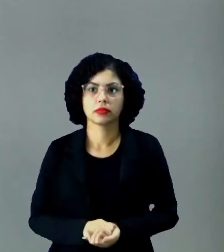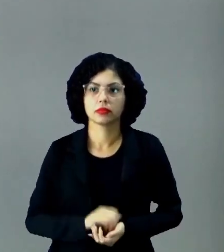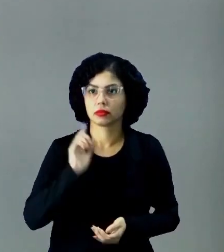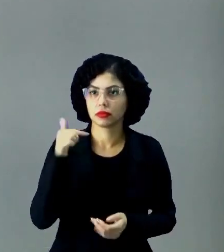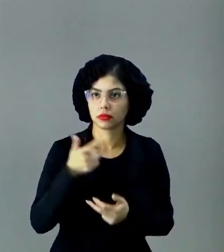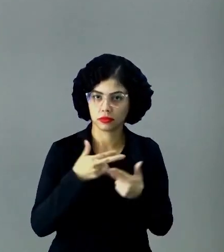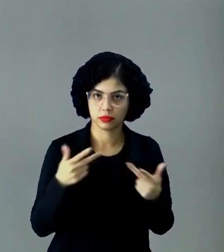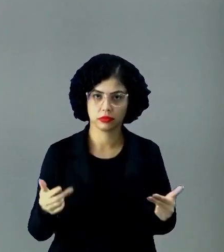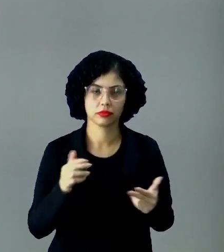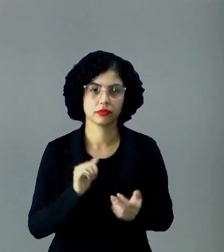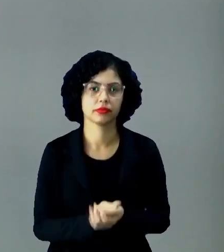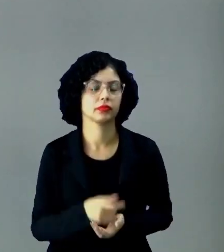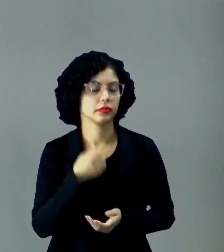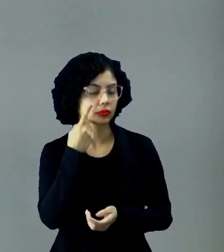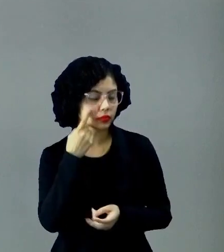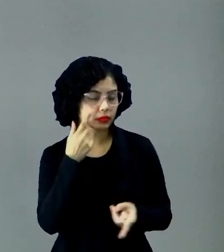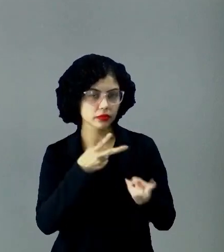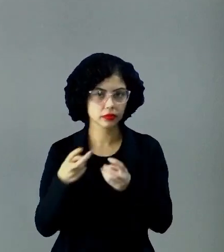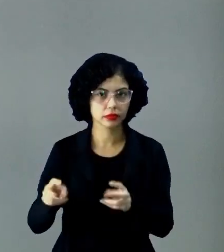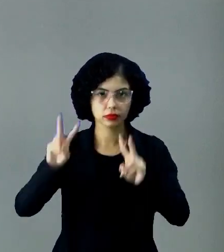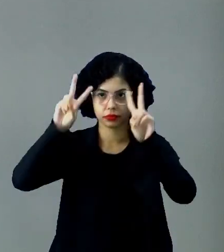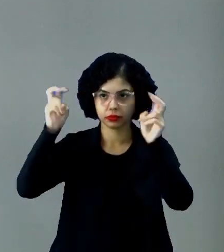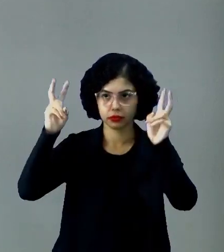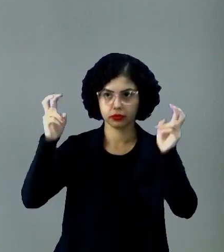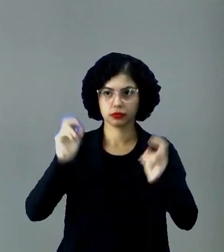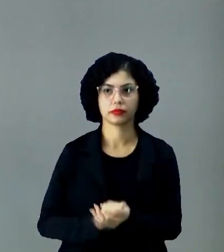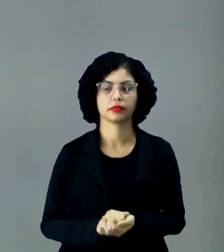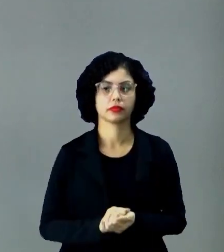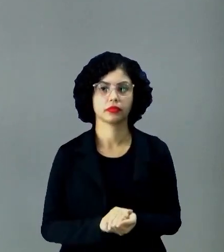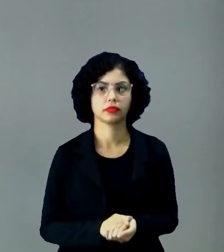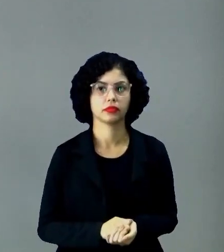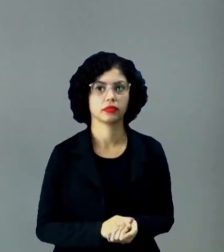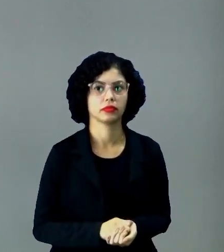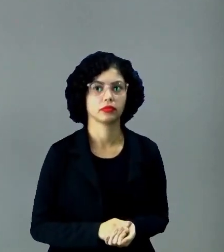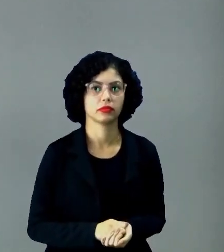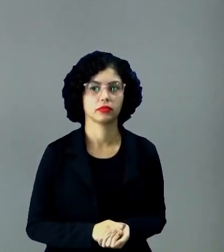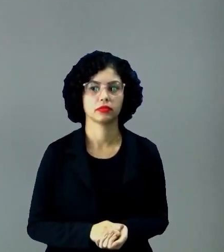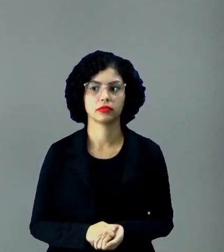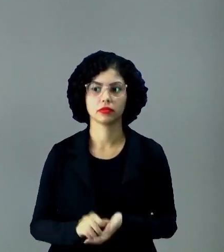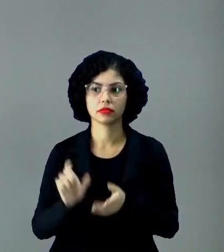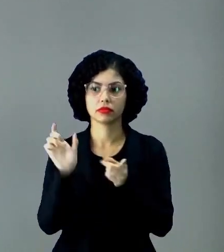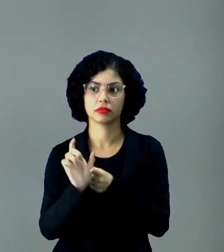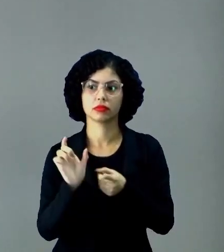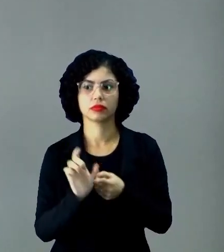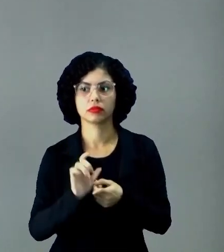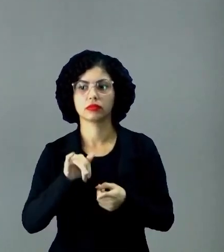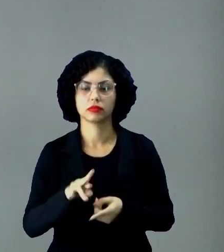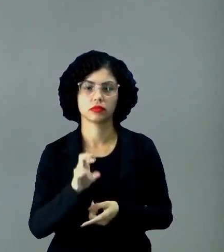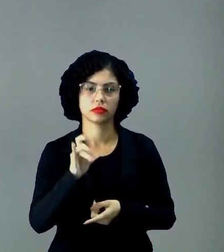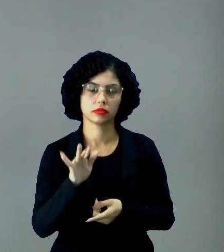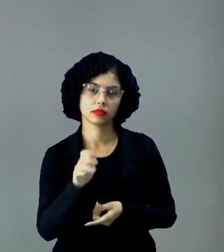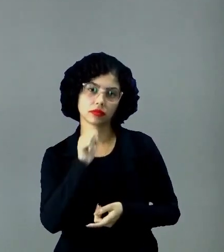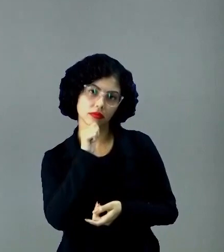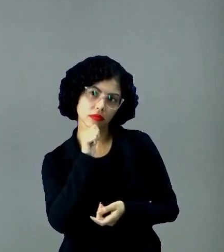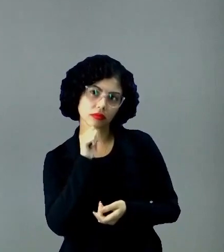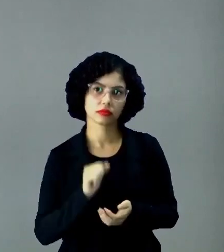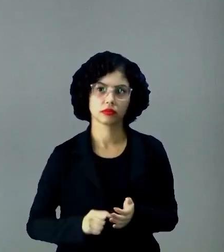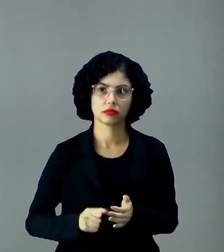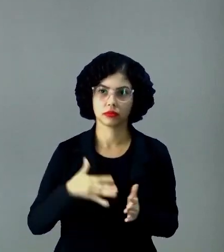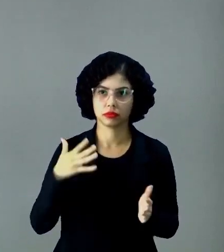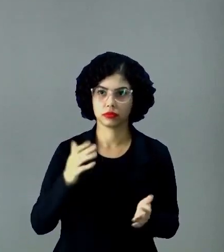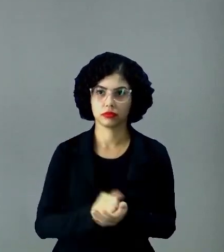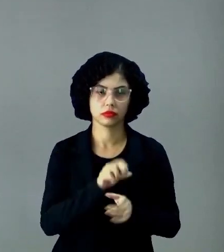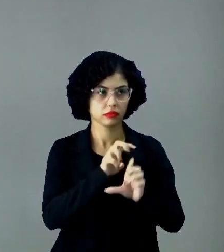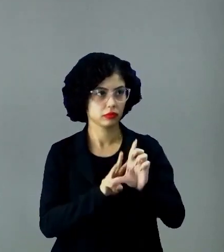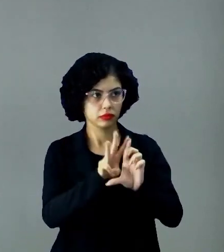Outra coisa, gente, é observar o título, no título, as palavras modalizadoras, porque muitos